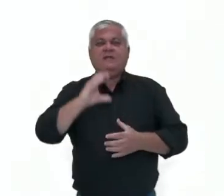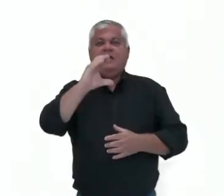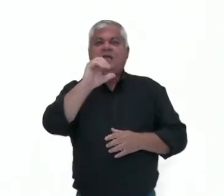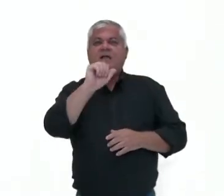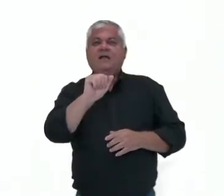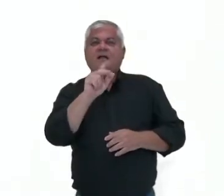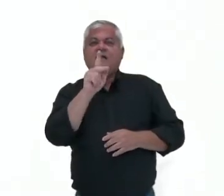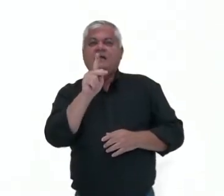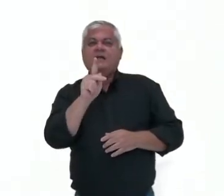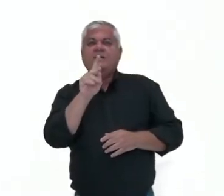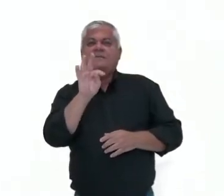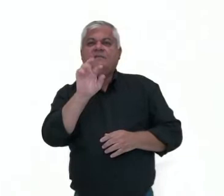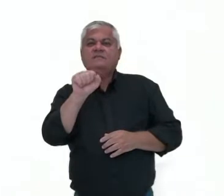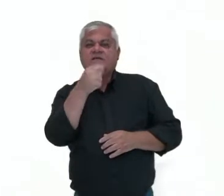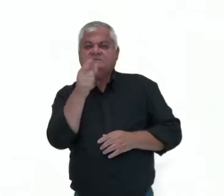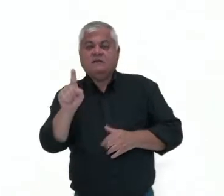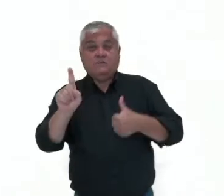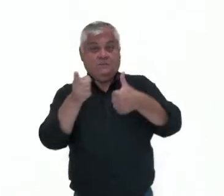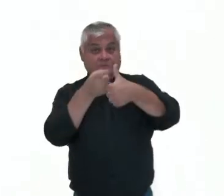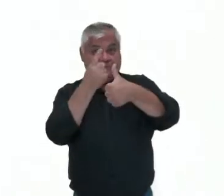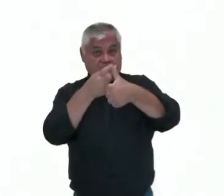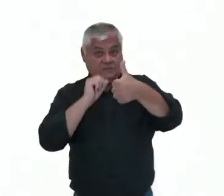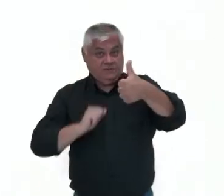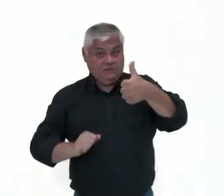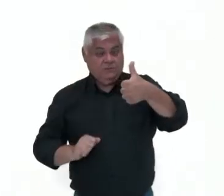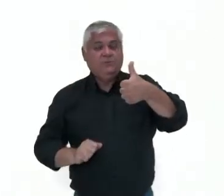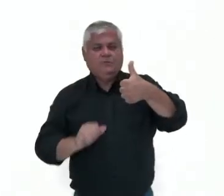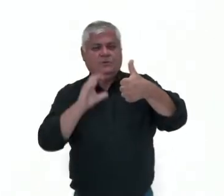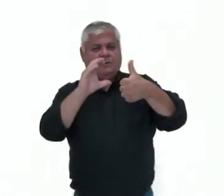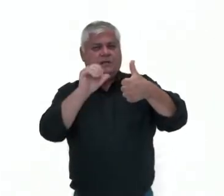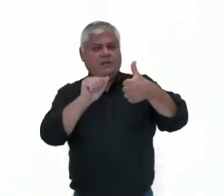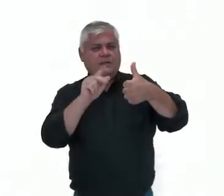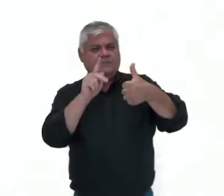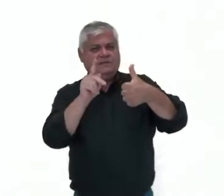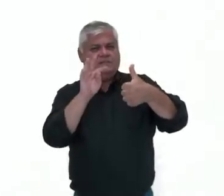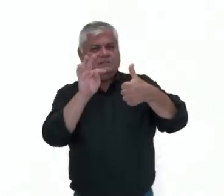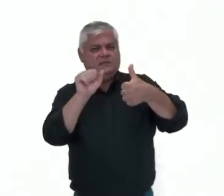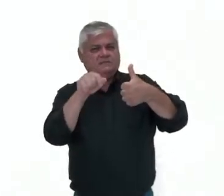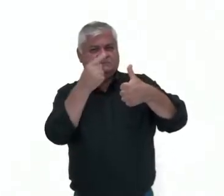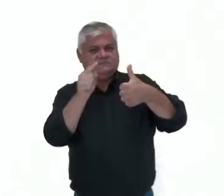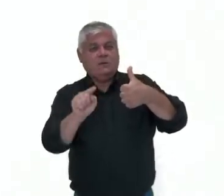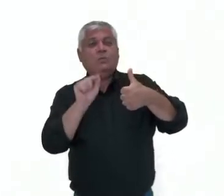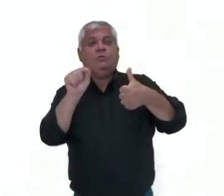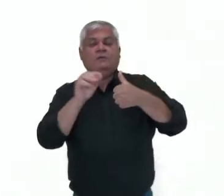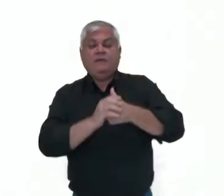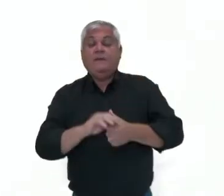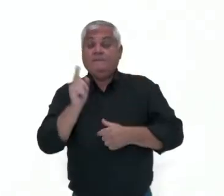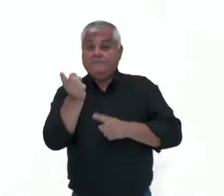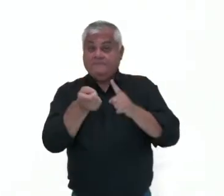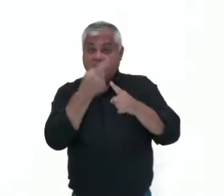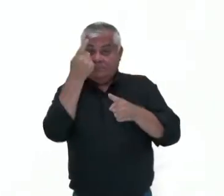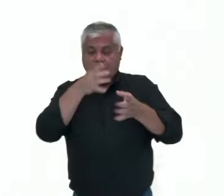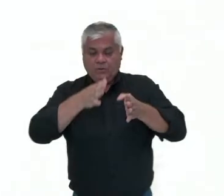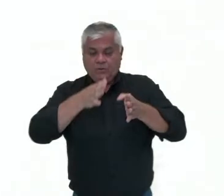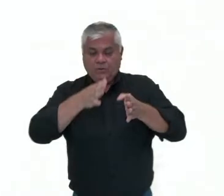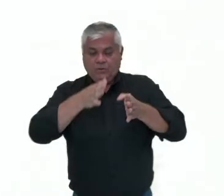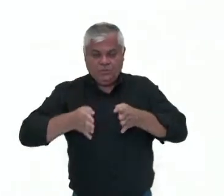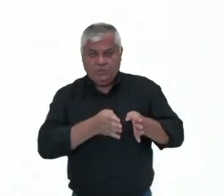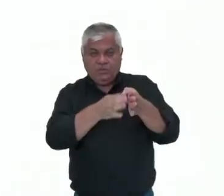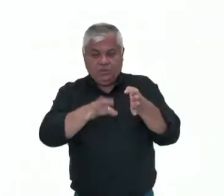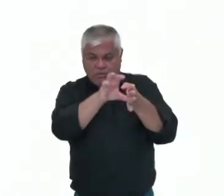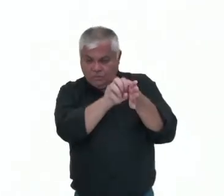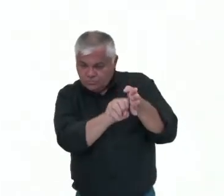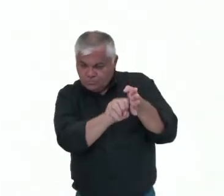O primeiro momento, ou o primeiro estágio, é a captação, ou seja, a água é captada e